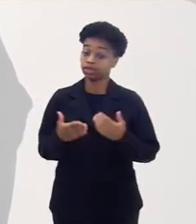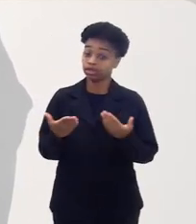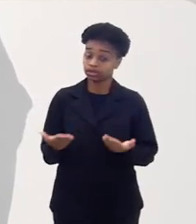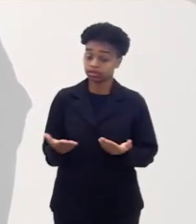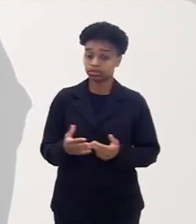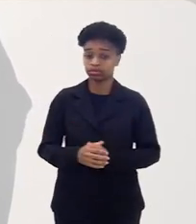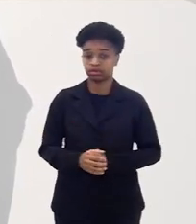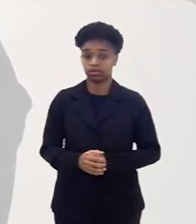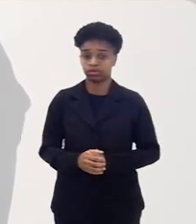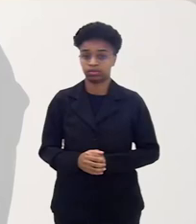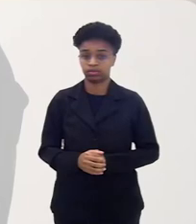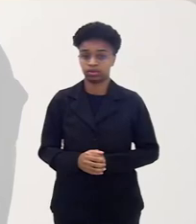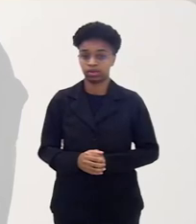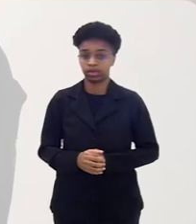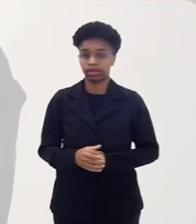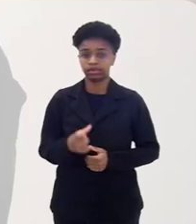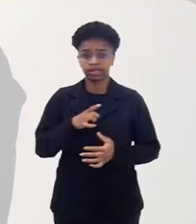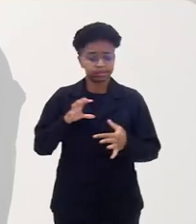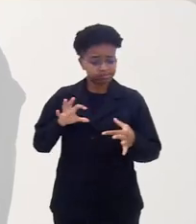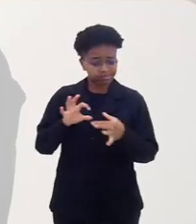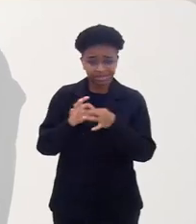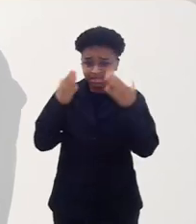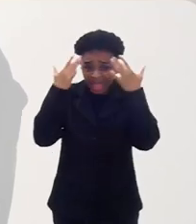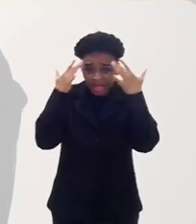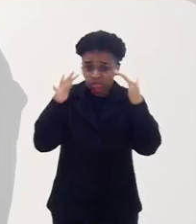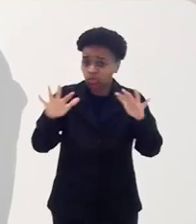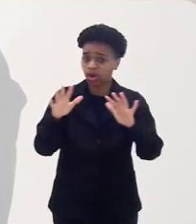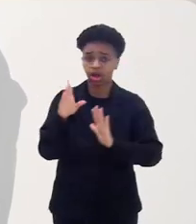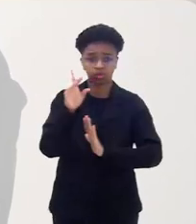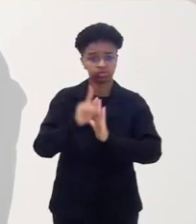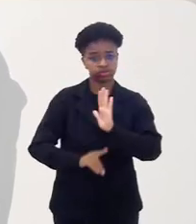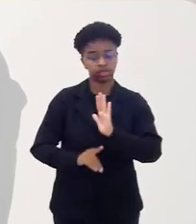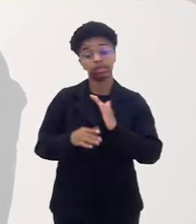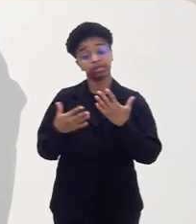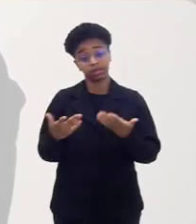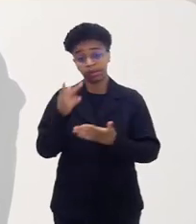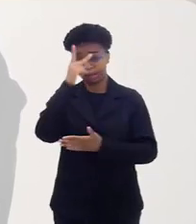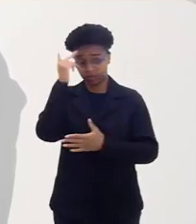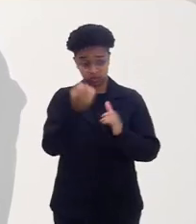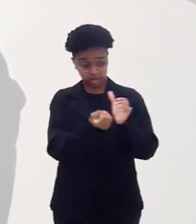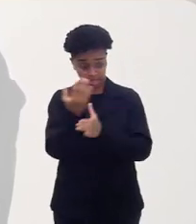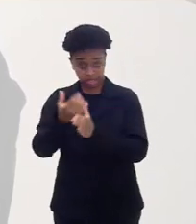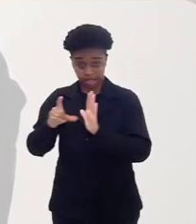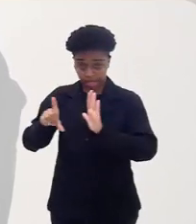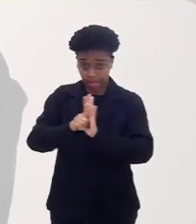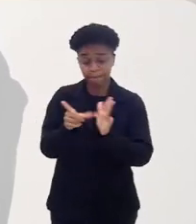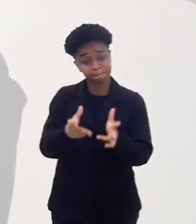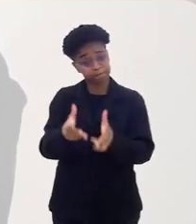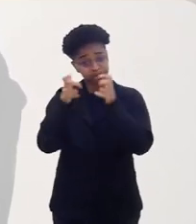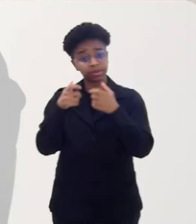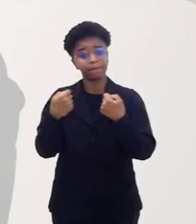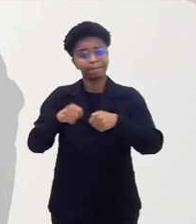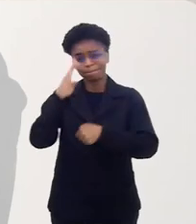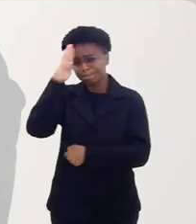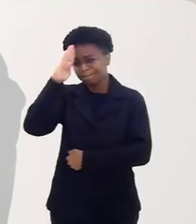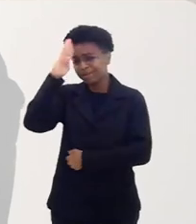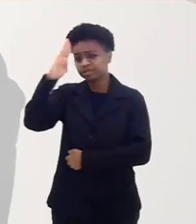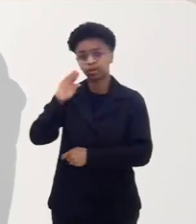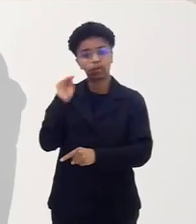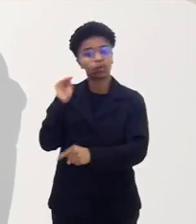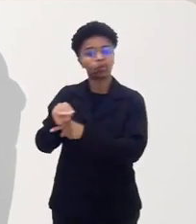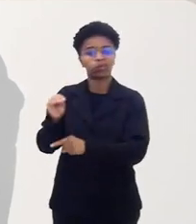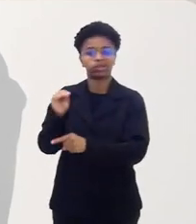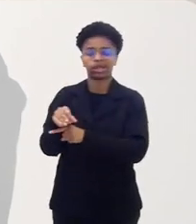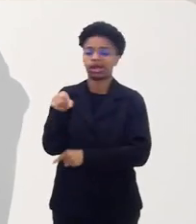Portanto, faz parte do direito natural e o legislador observou isso como deve ser prioritário